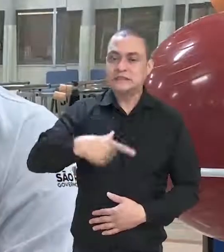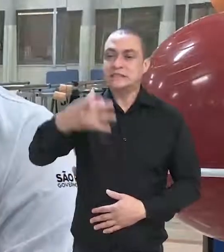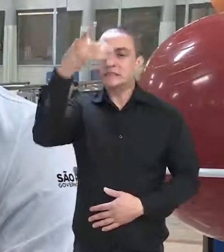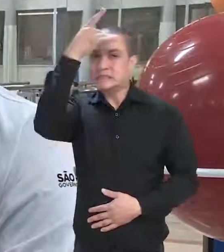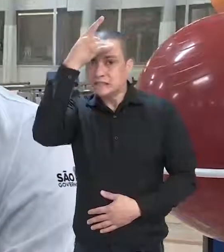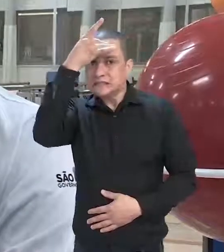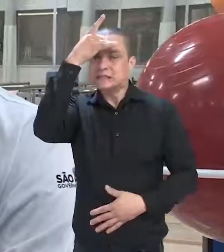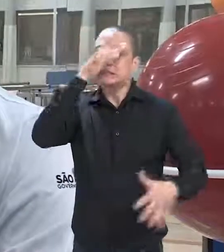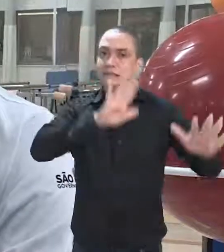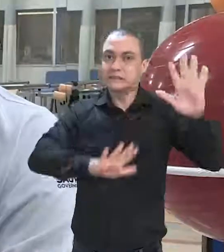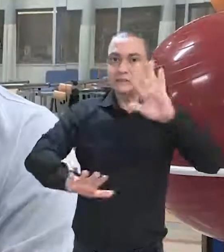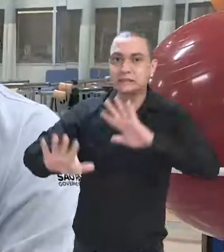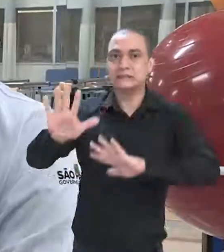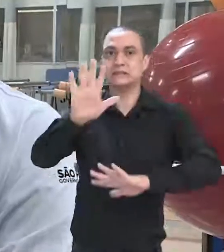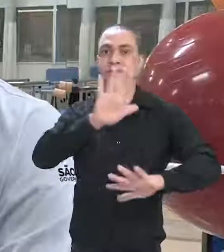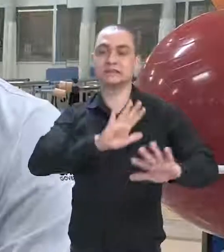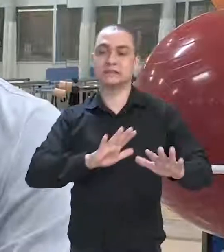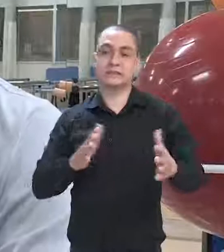tem que ter muita cabeça,